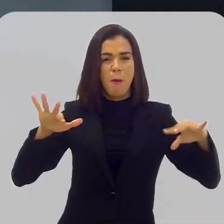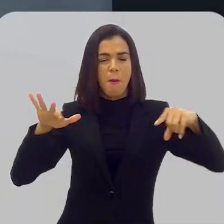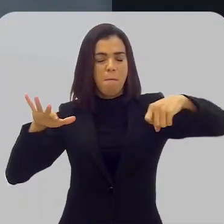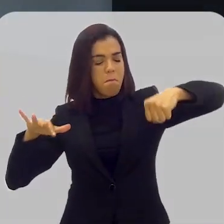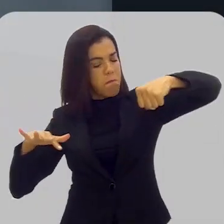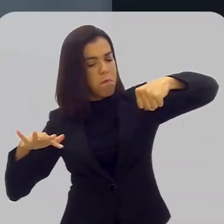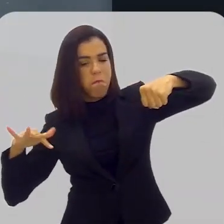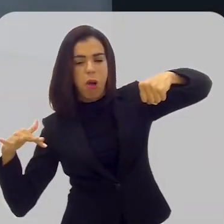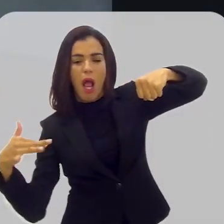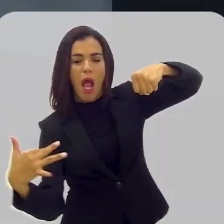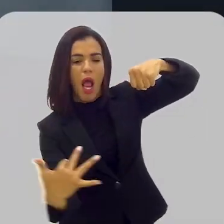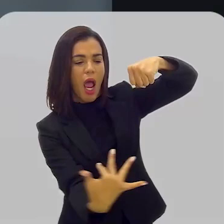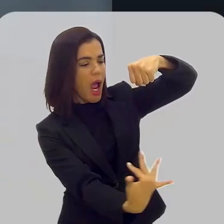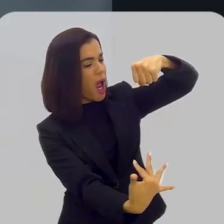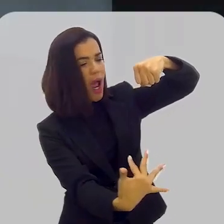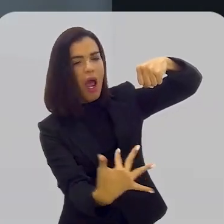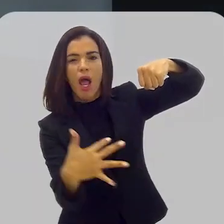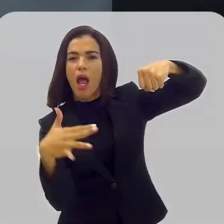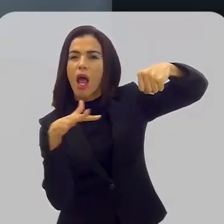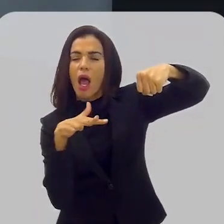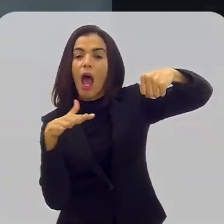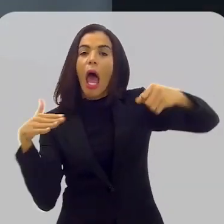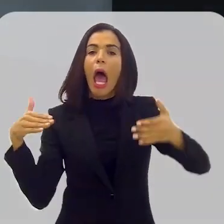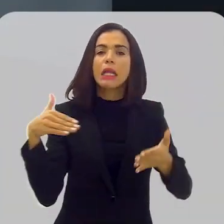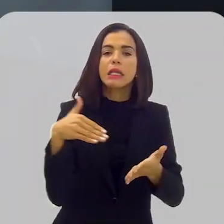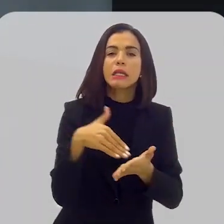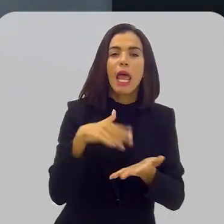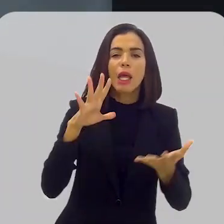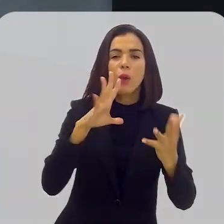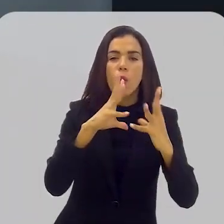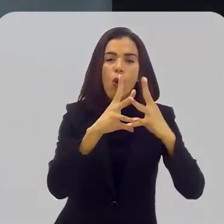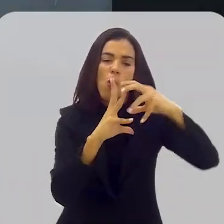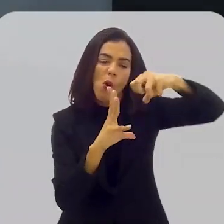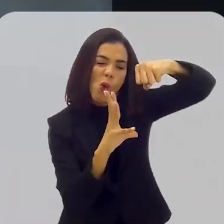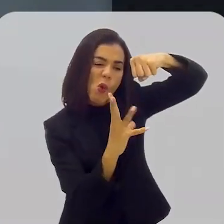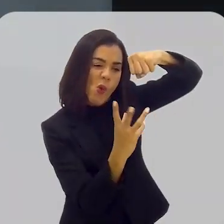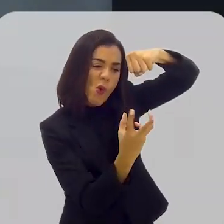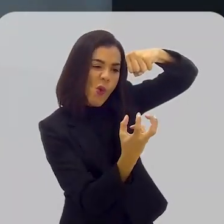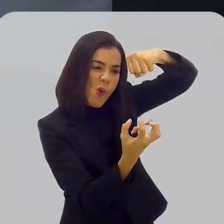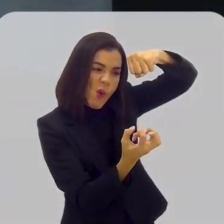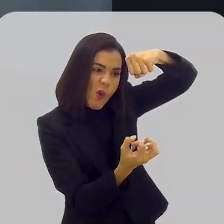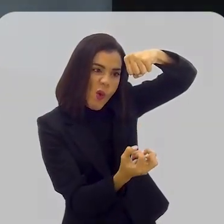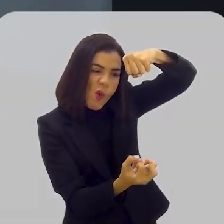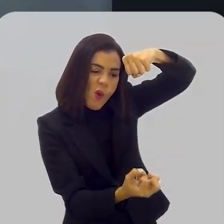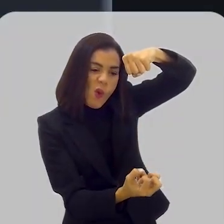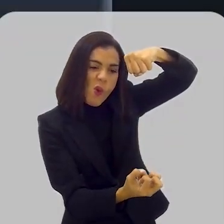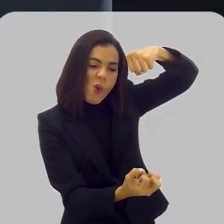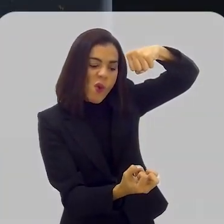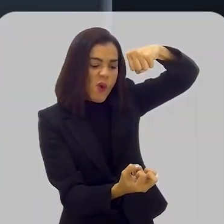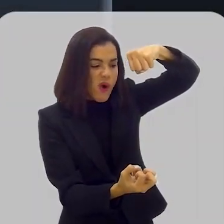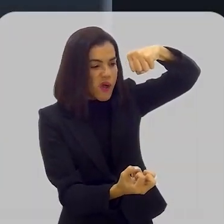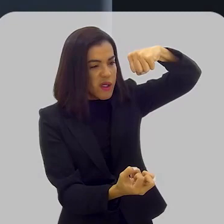mais público lugar será pregada em um poste alto, até que o tempo a consuma.